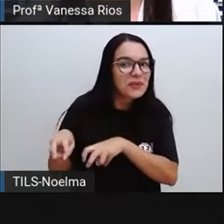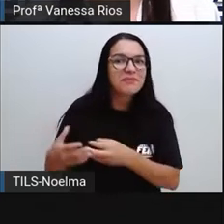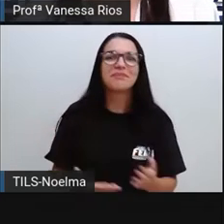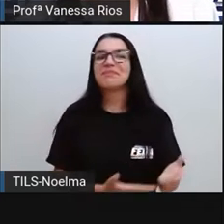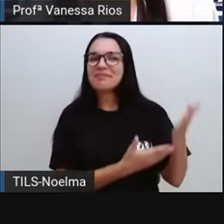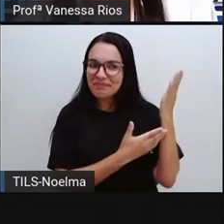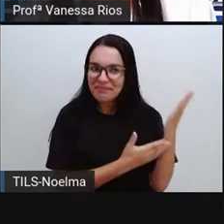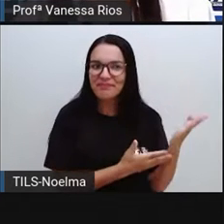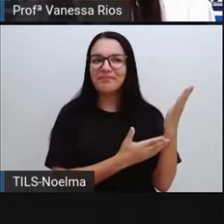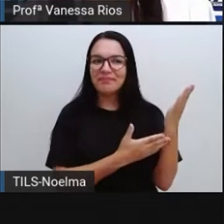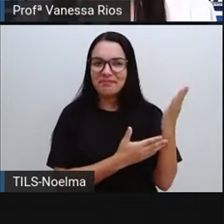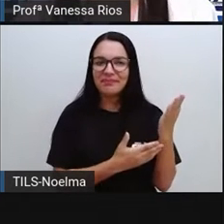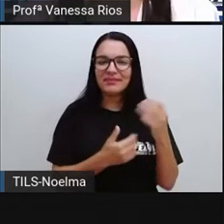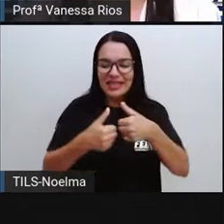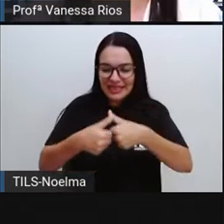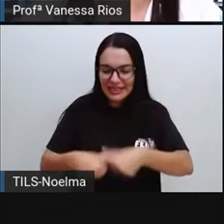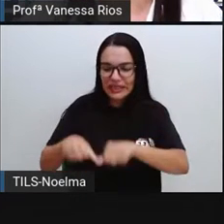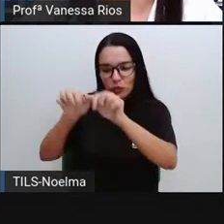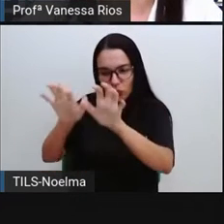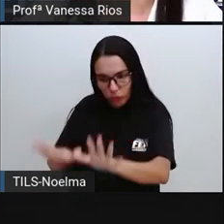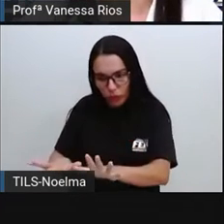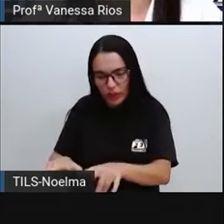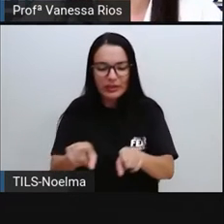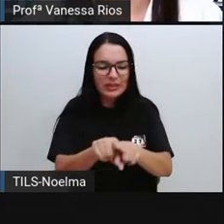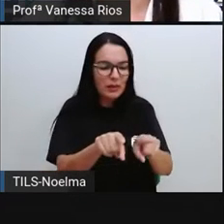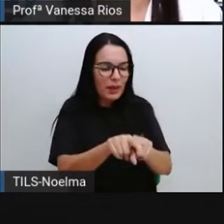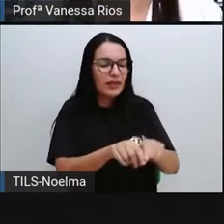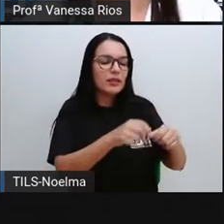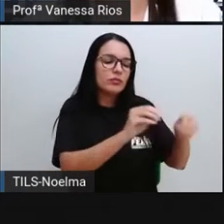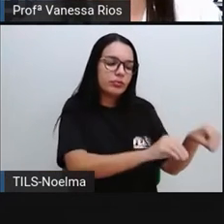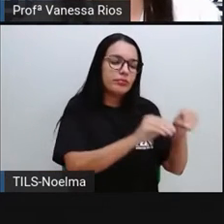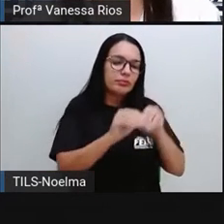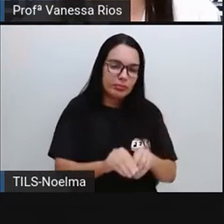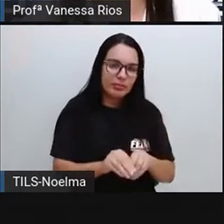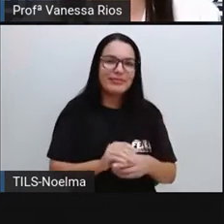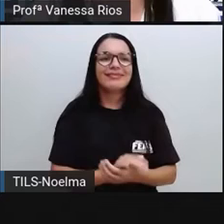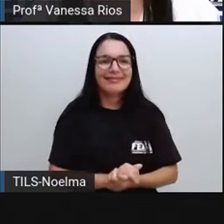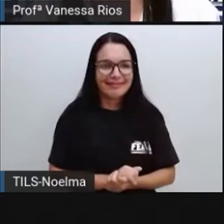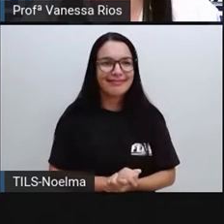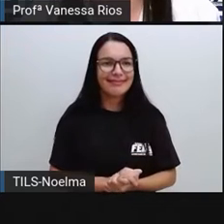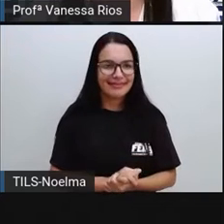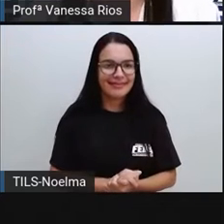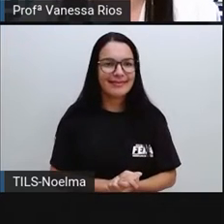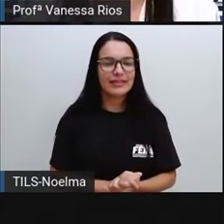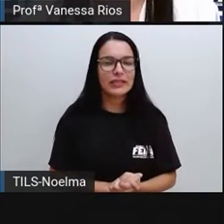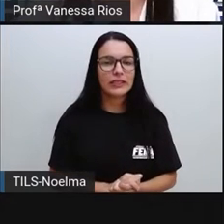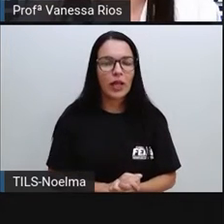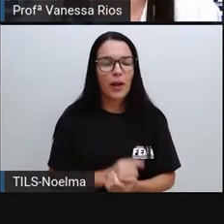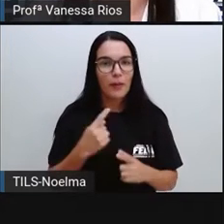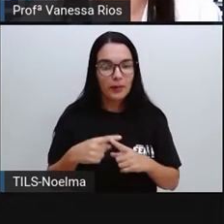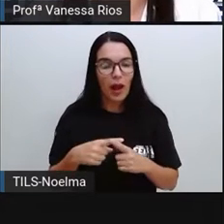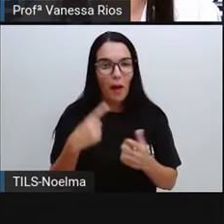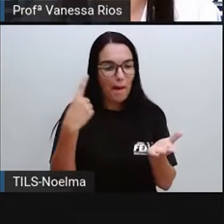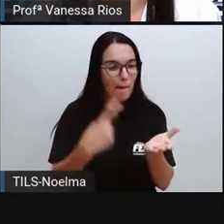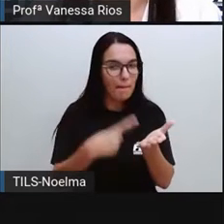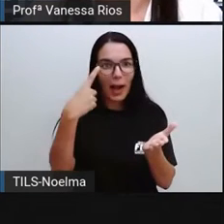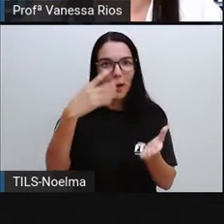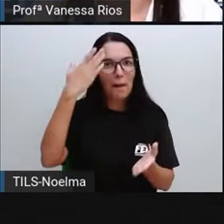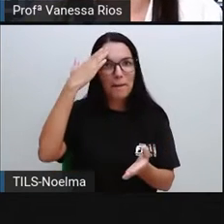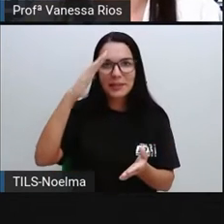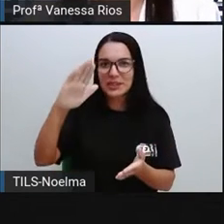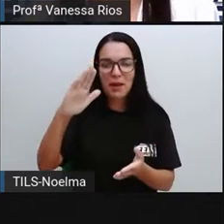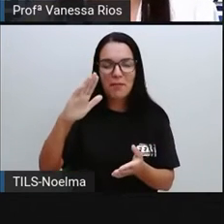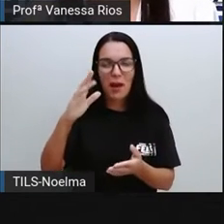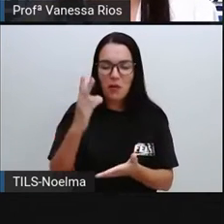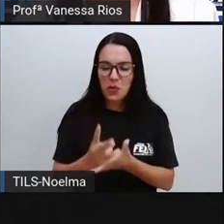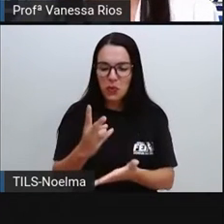termos, não é? Nomadismo e sedentarismo. Observando aí a agricultura como um marco que vai fazer em